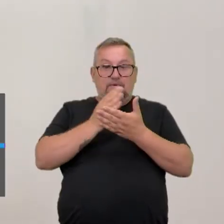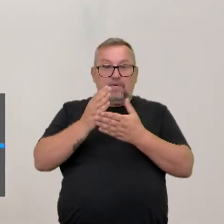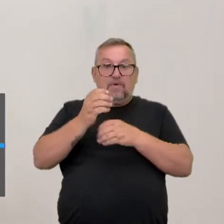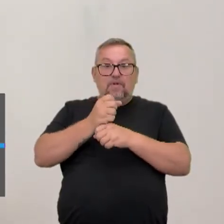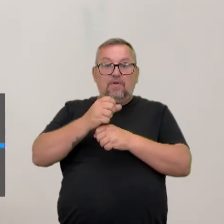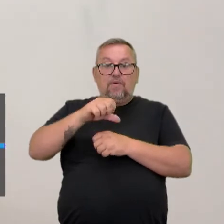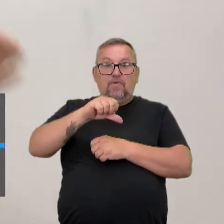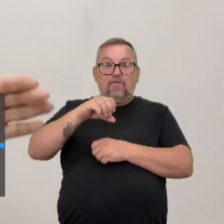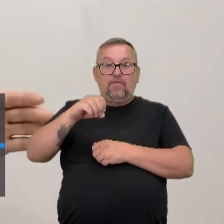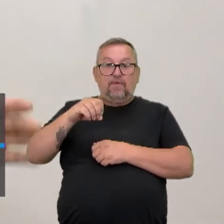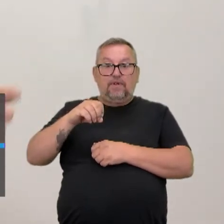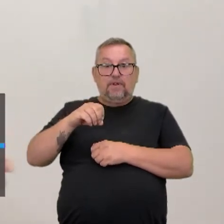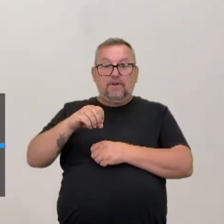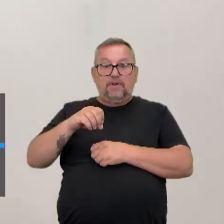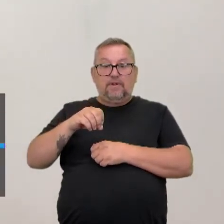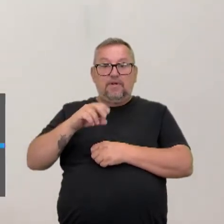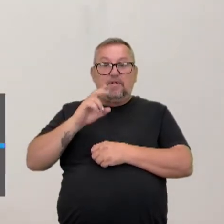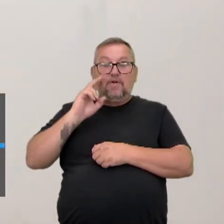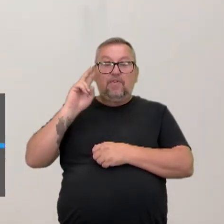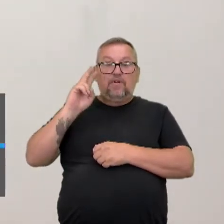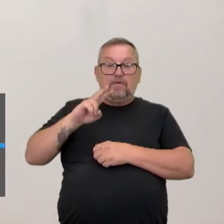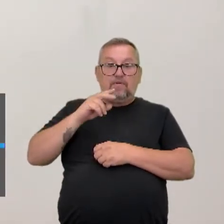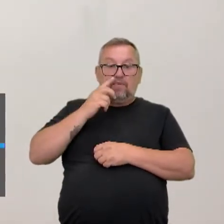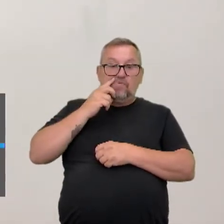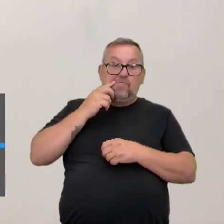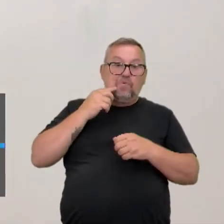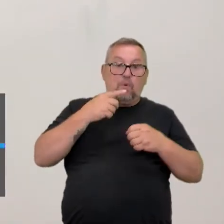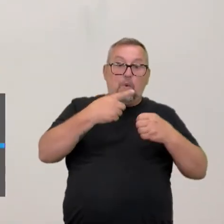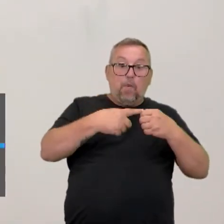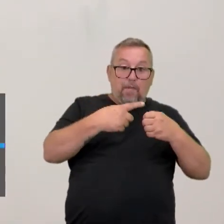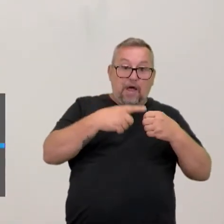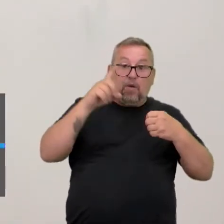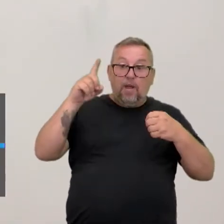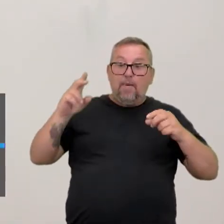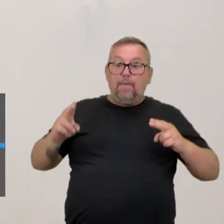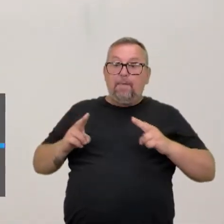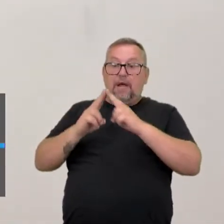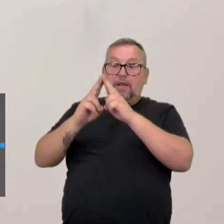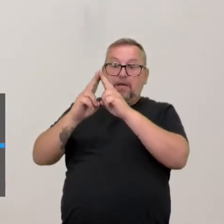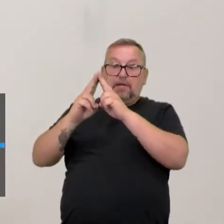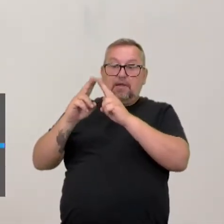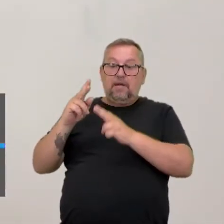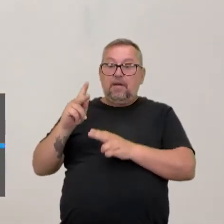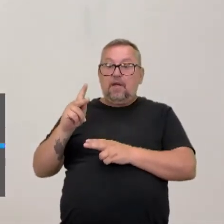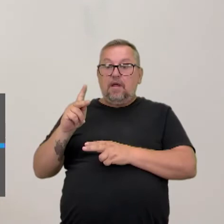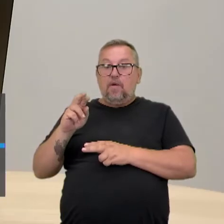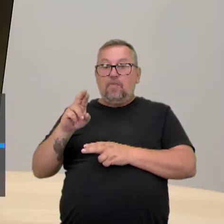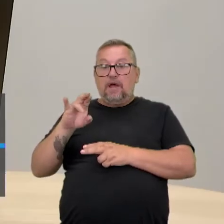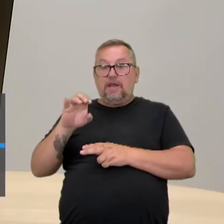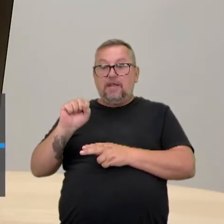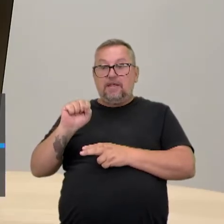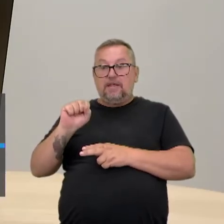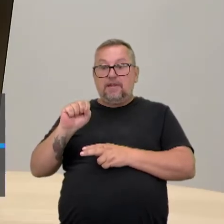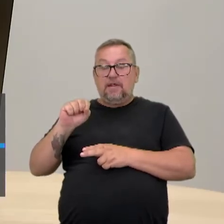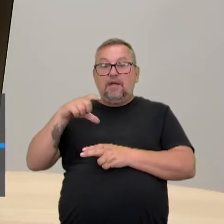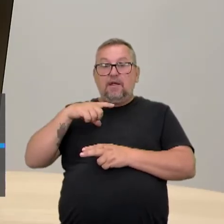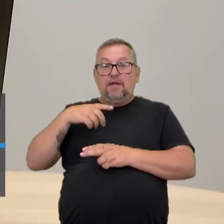90, aonde a gente vê um bairro de Paris que só tem estrangeiros.